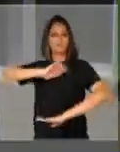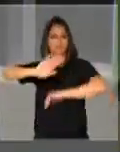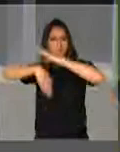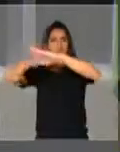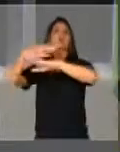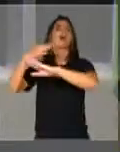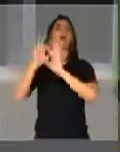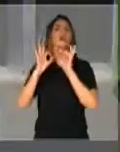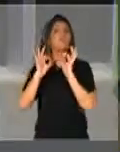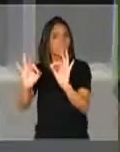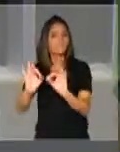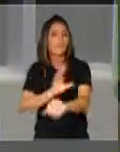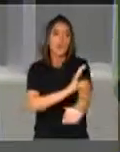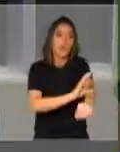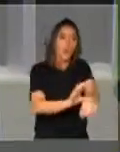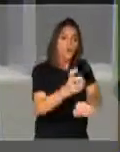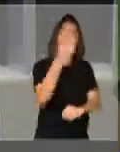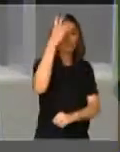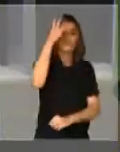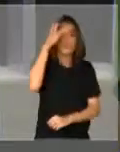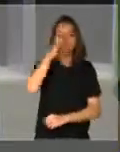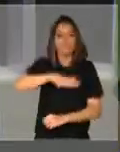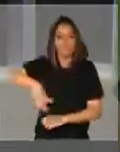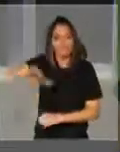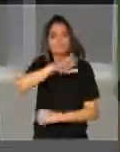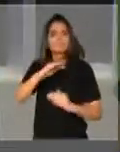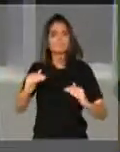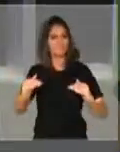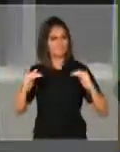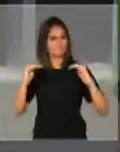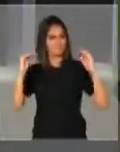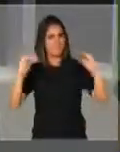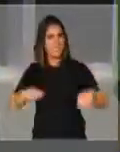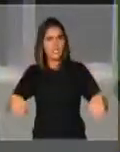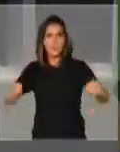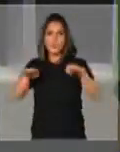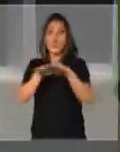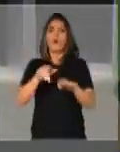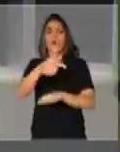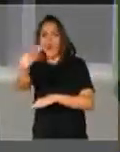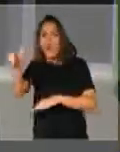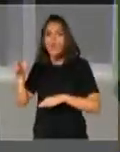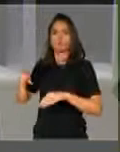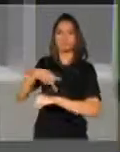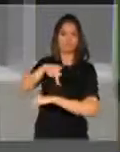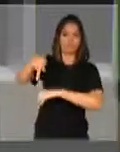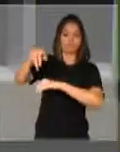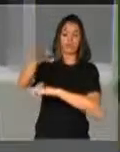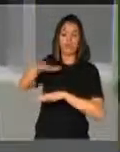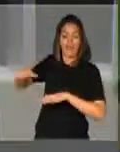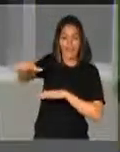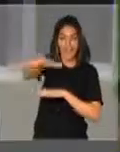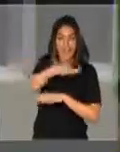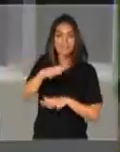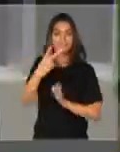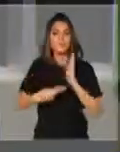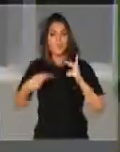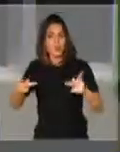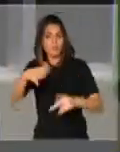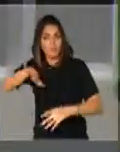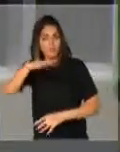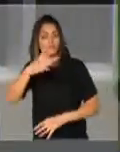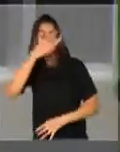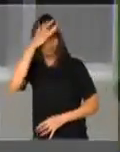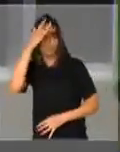substancial para que a cultura chegasse no patamar de igual para igual com outras áreas de políticas públicas, apesar